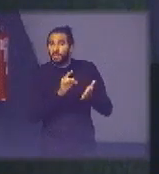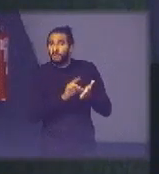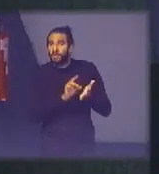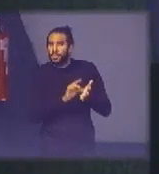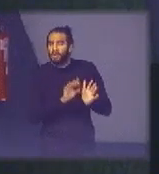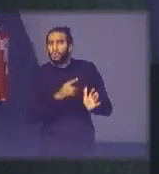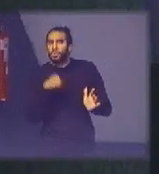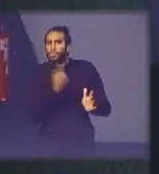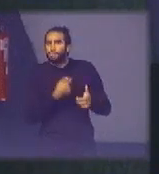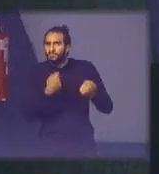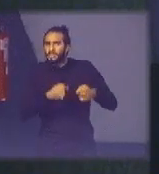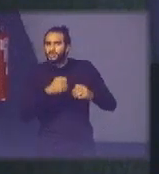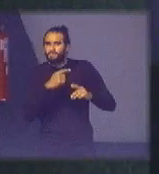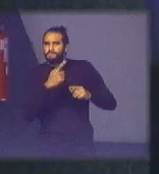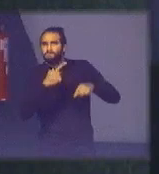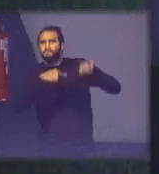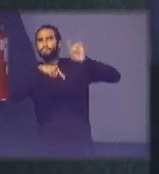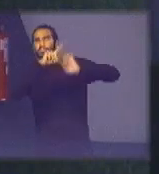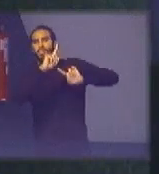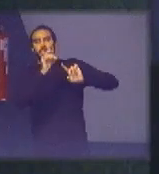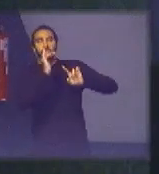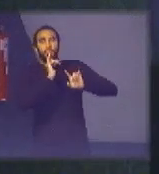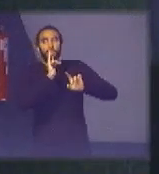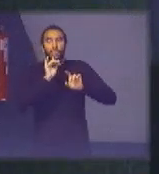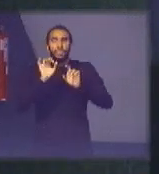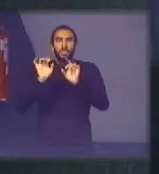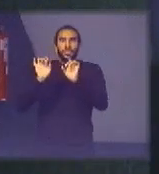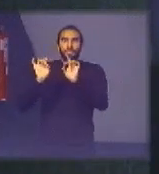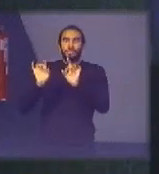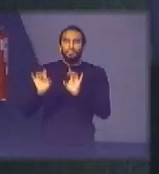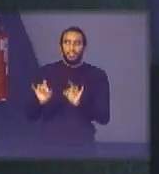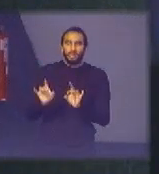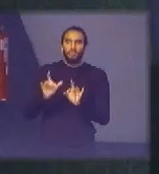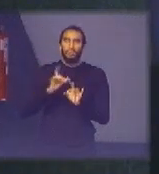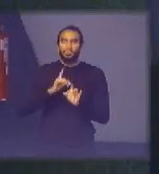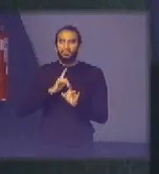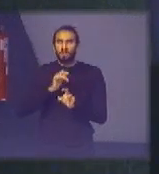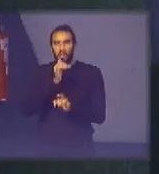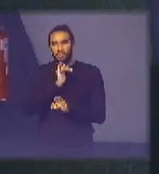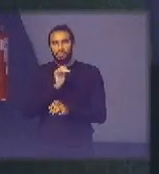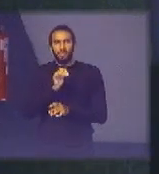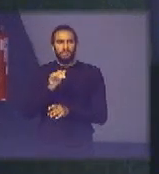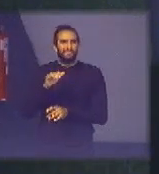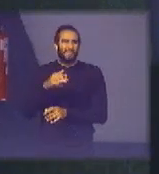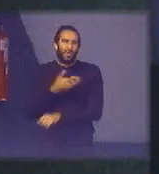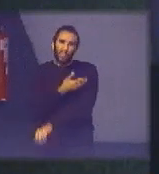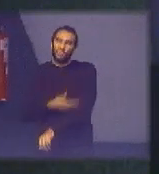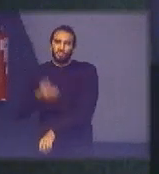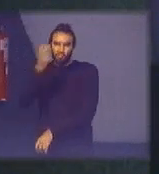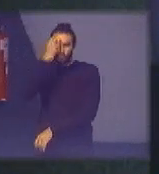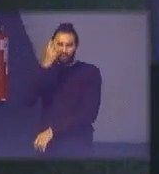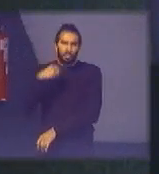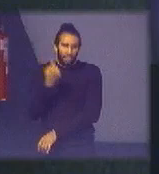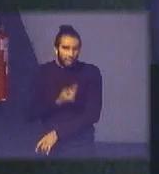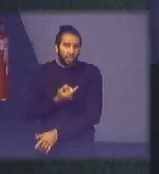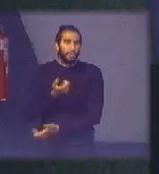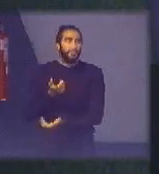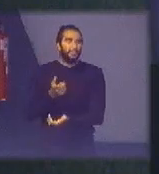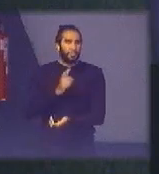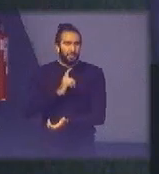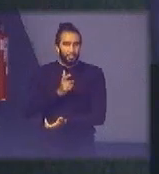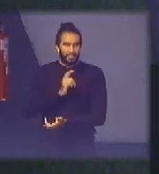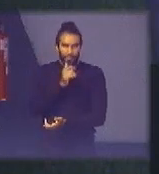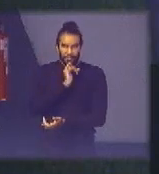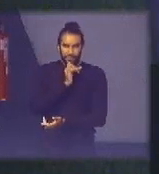nessa visão em especial quando a gente pega uma celeuma às vezes cultural nossa e aí quando a gente joga a culpa na